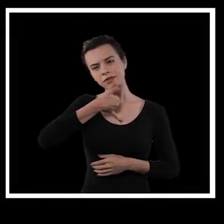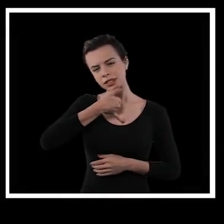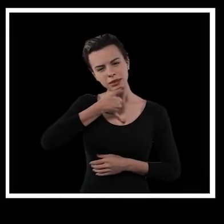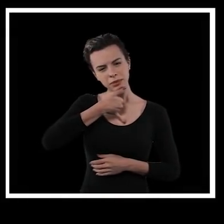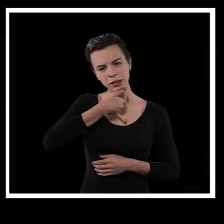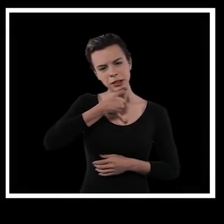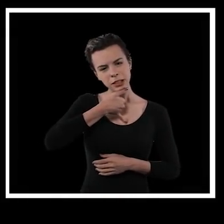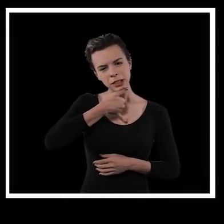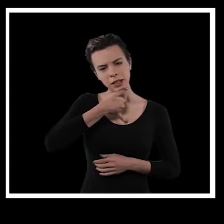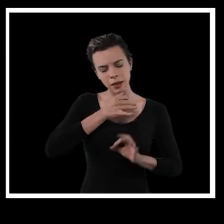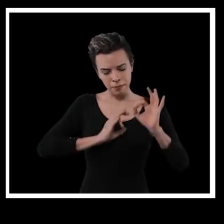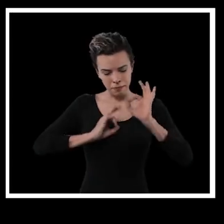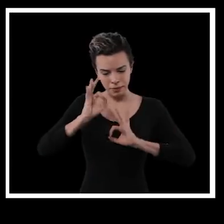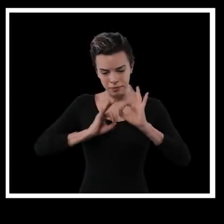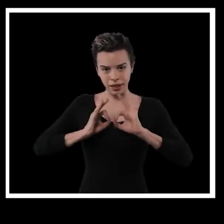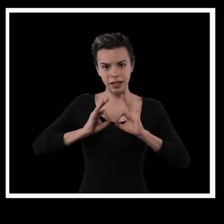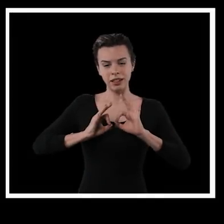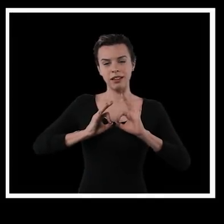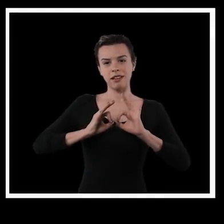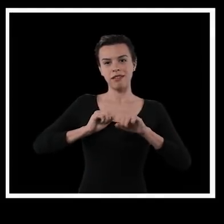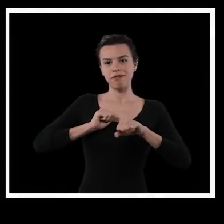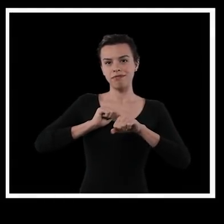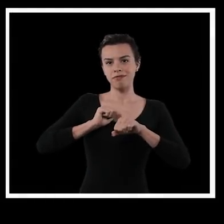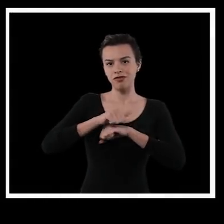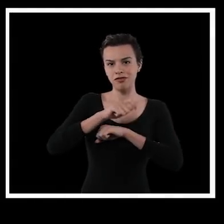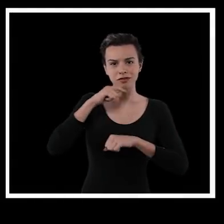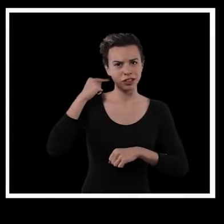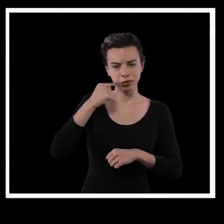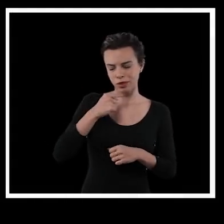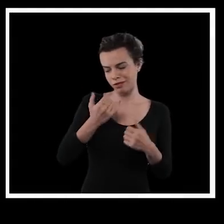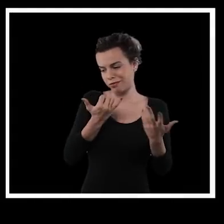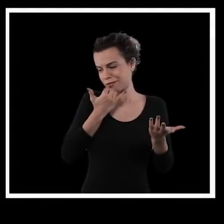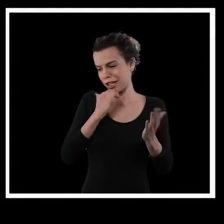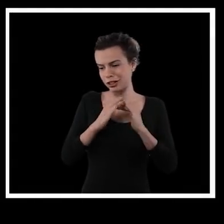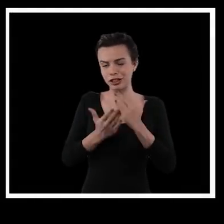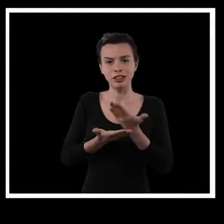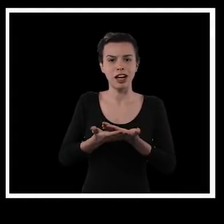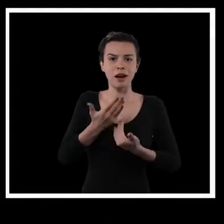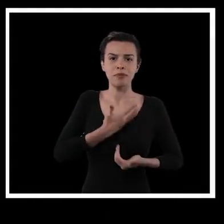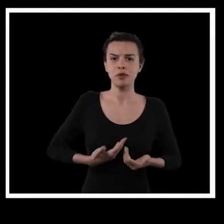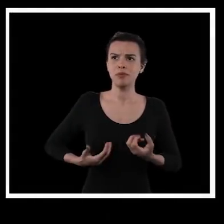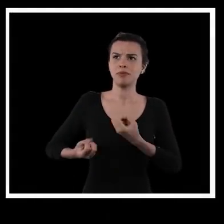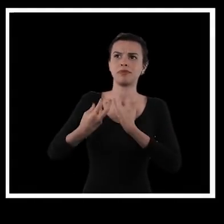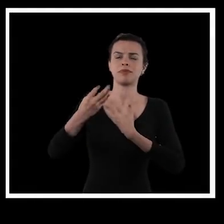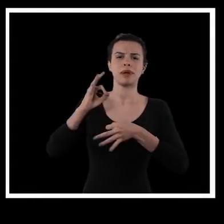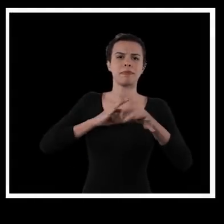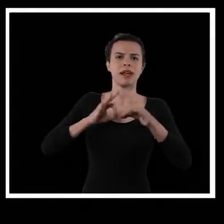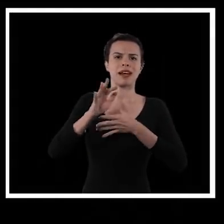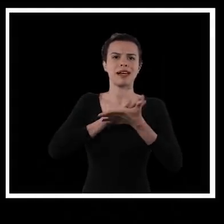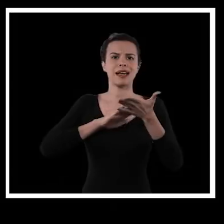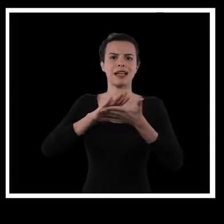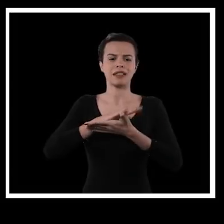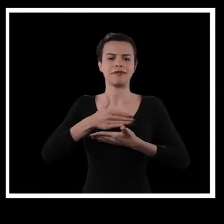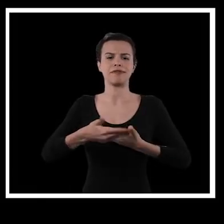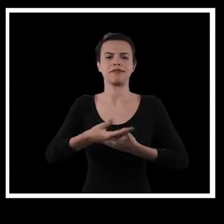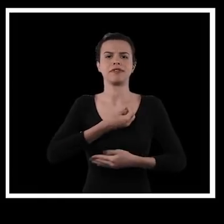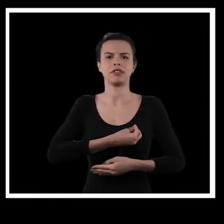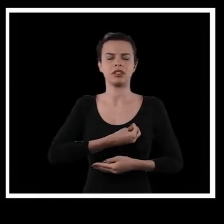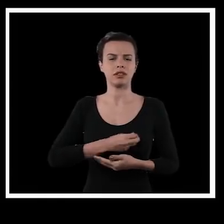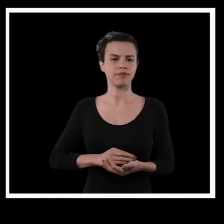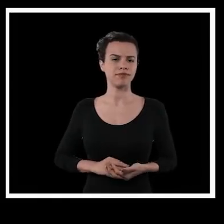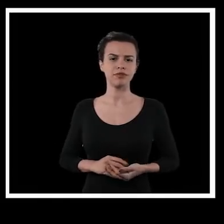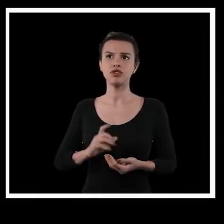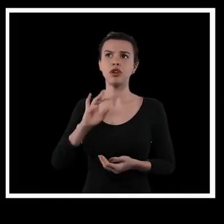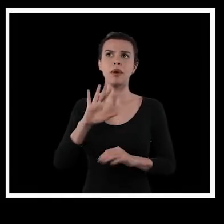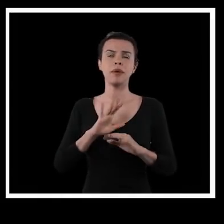Infelizmente, não é experiência de preparo para o vestibular. Não é preparo para nada. Não é preparo nem para a própria vida, sei